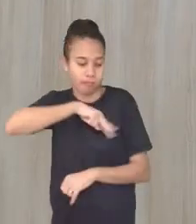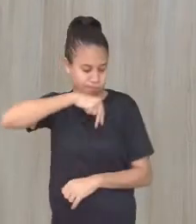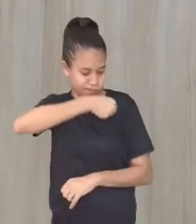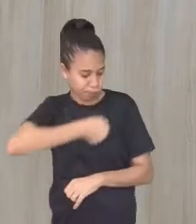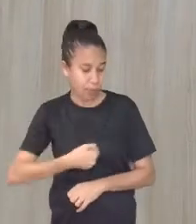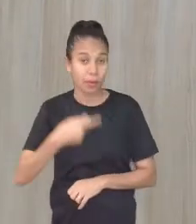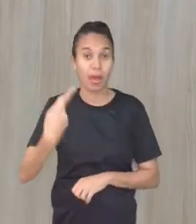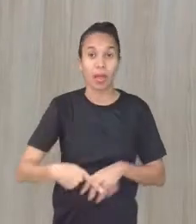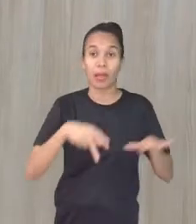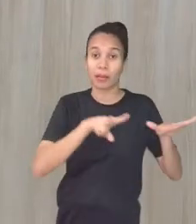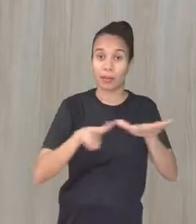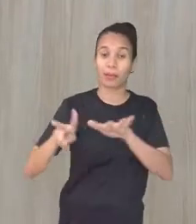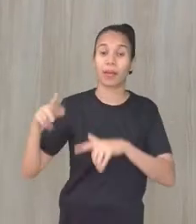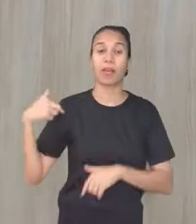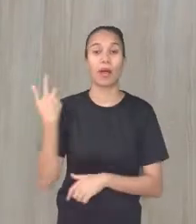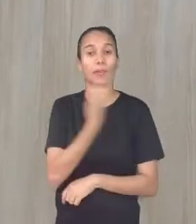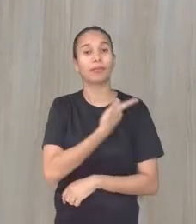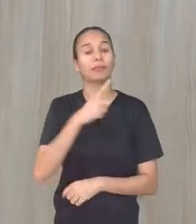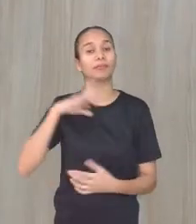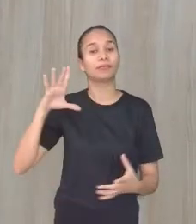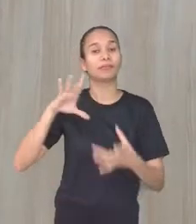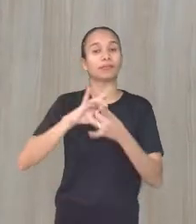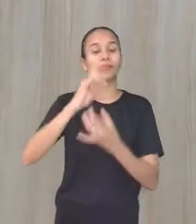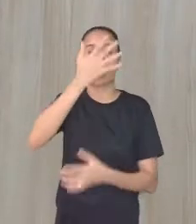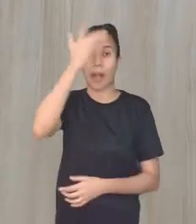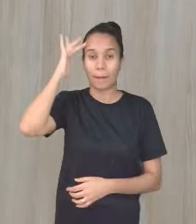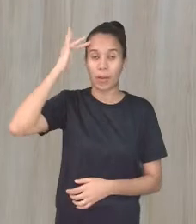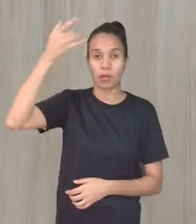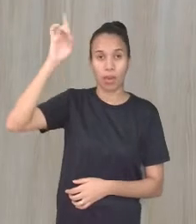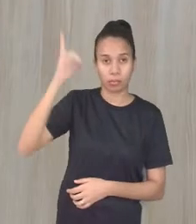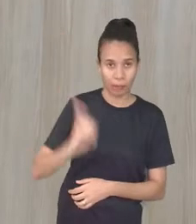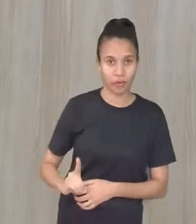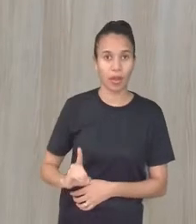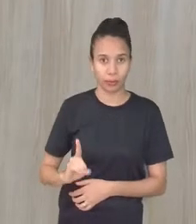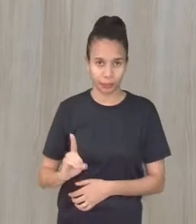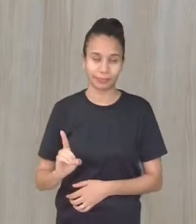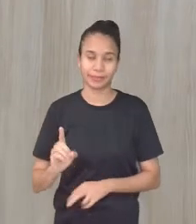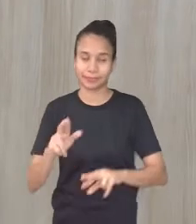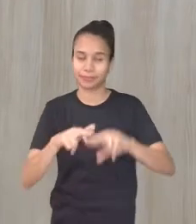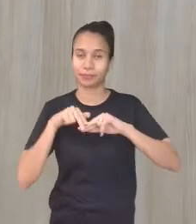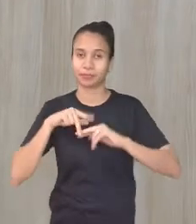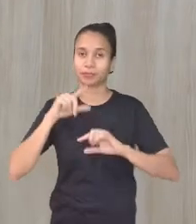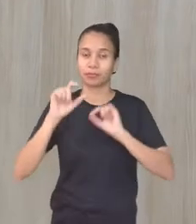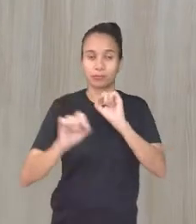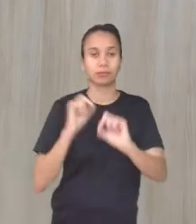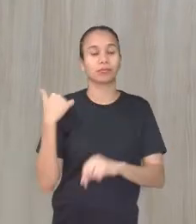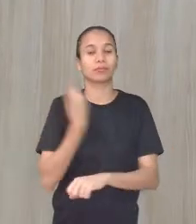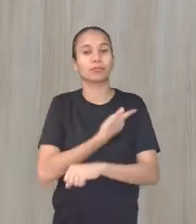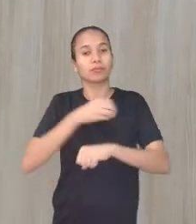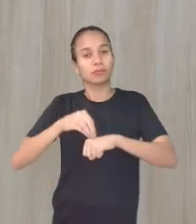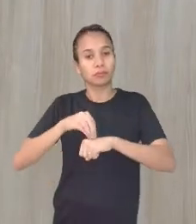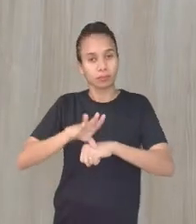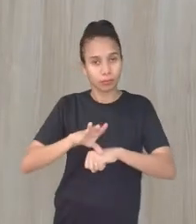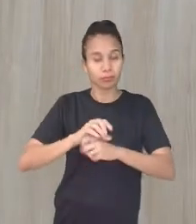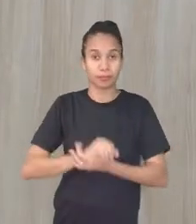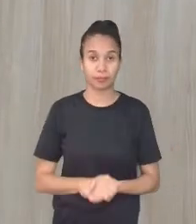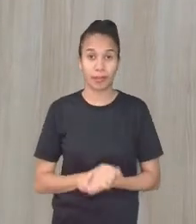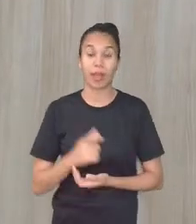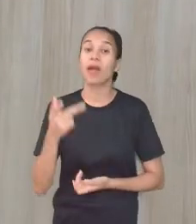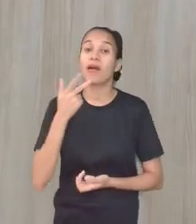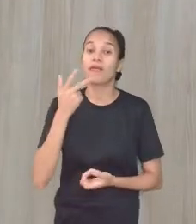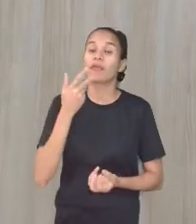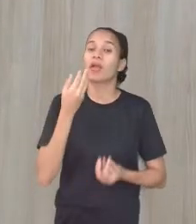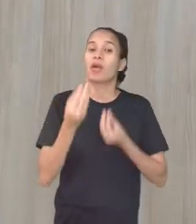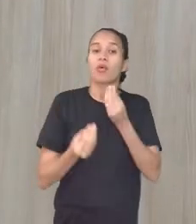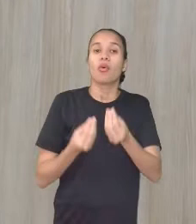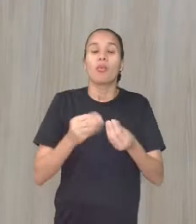esta semana nós estamos em relação à pessoa com deficiência. E aí vai o nosso recadinho. Essa questão de